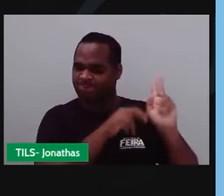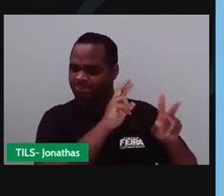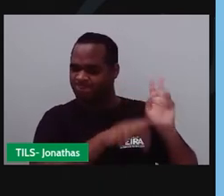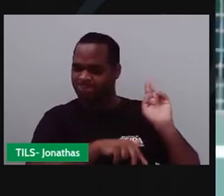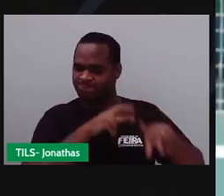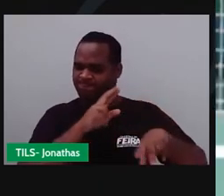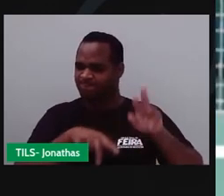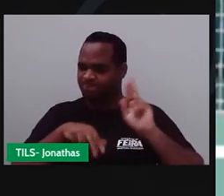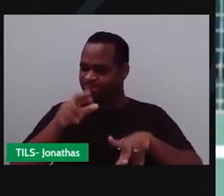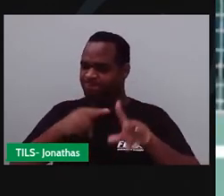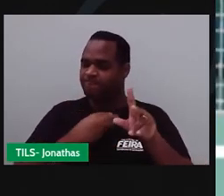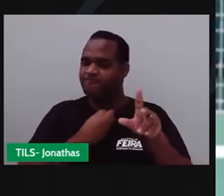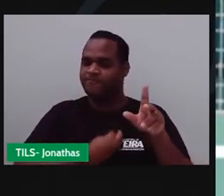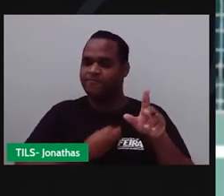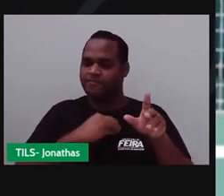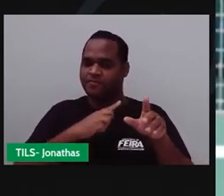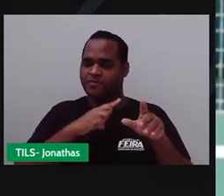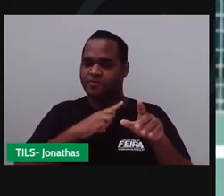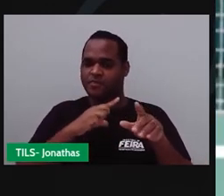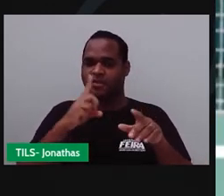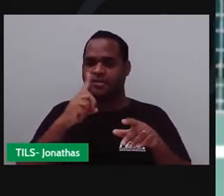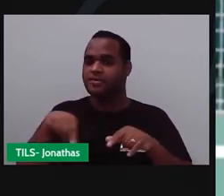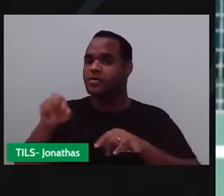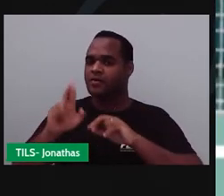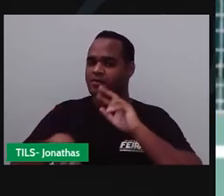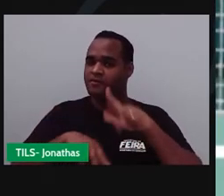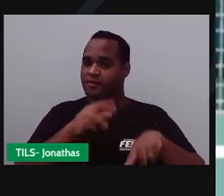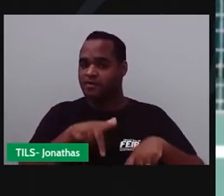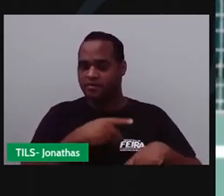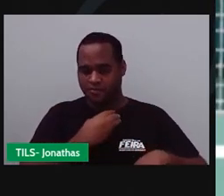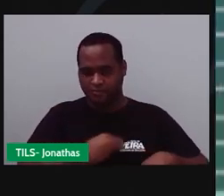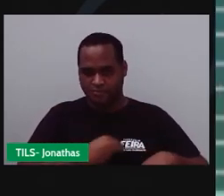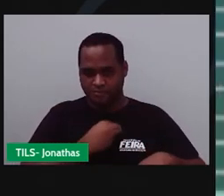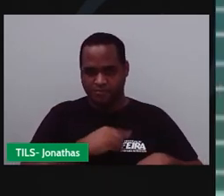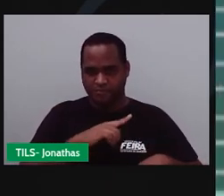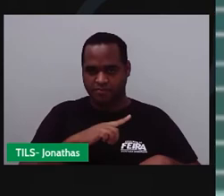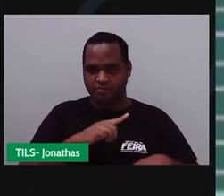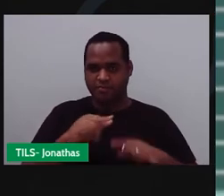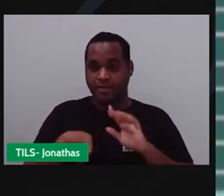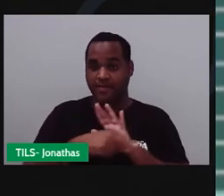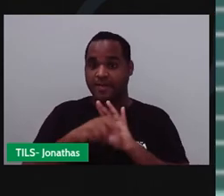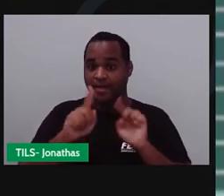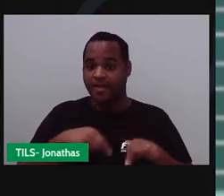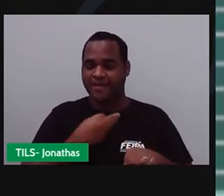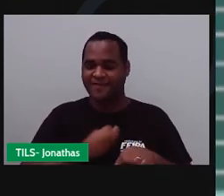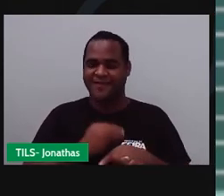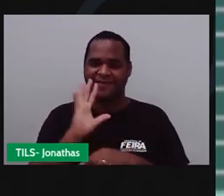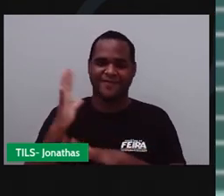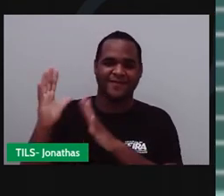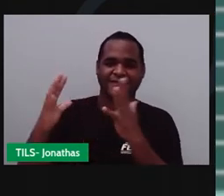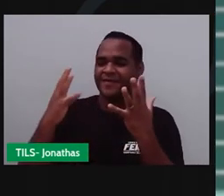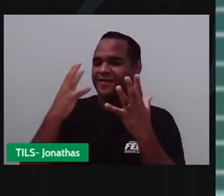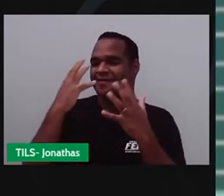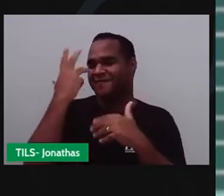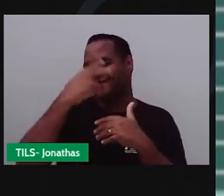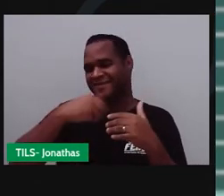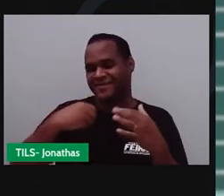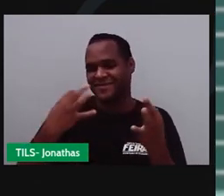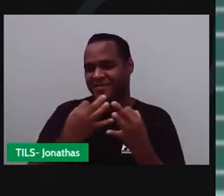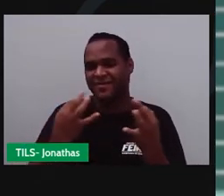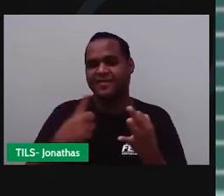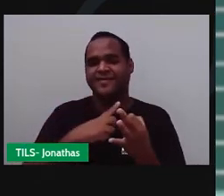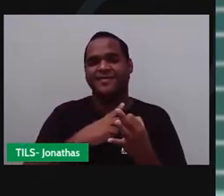querido. Eu e o Romano somos diferentes de você. Mas fazemos parte da paisagem, ok? Então, só pra